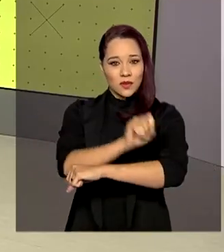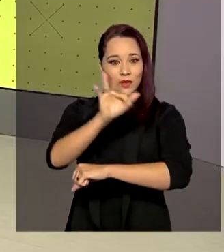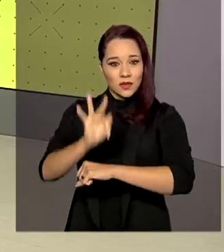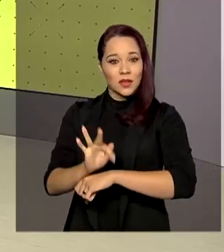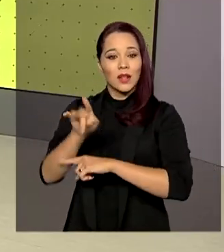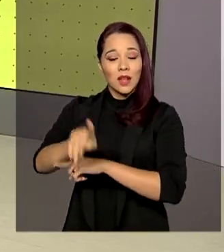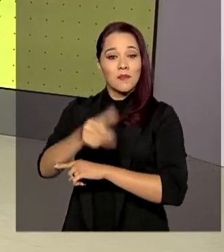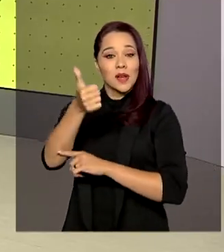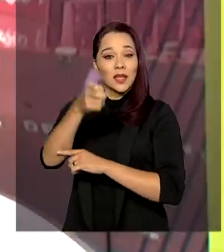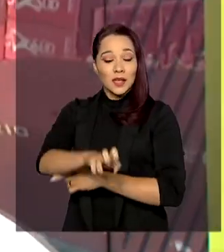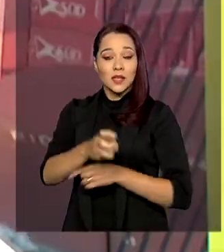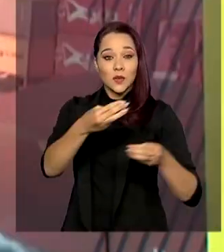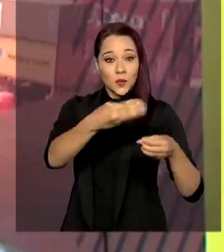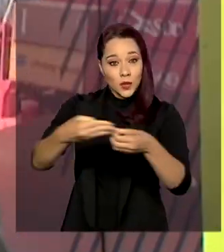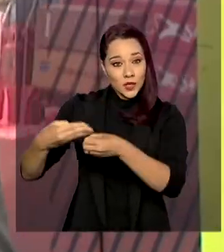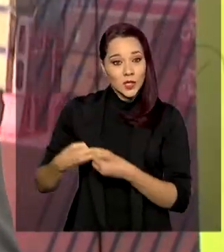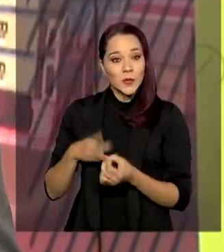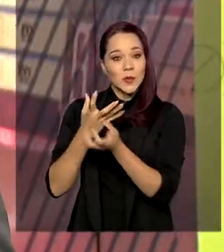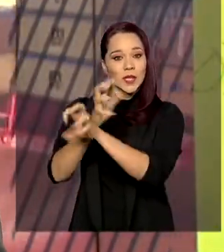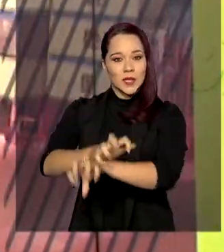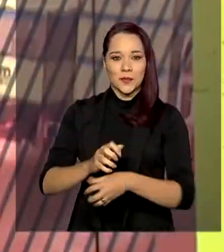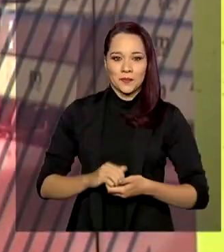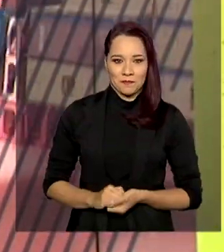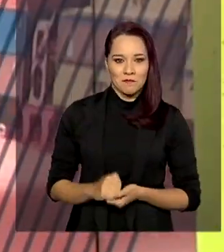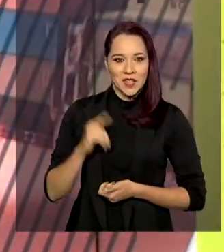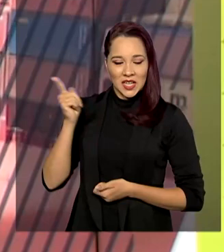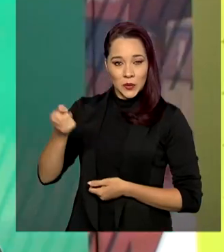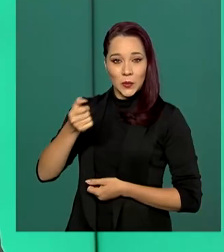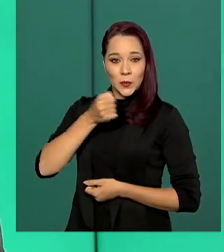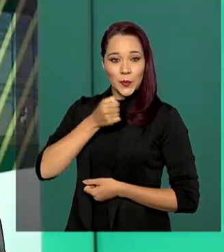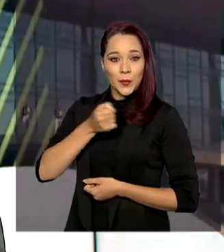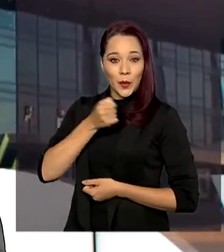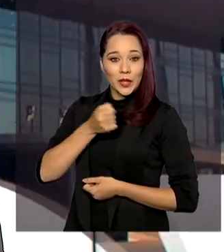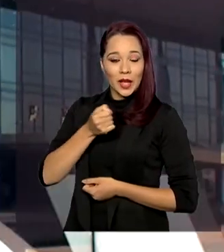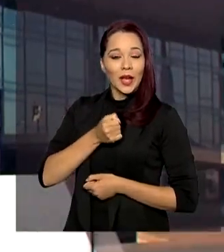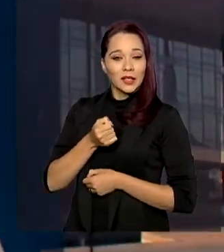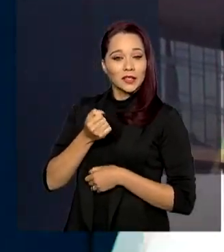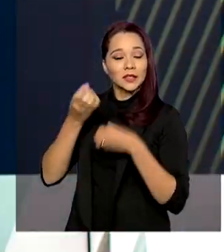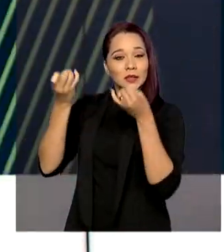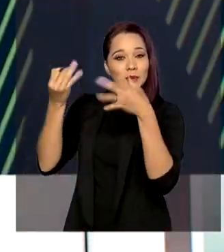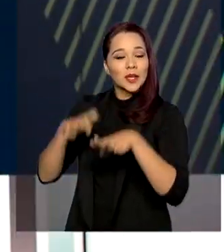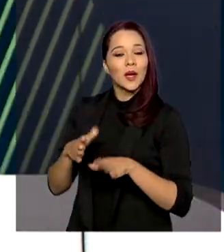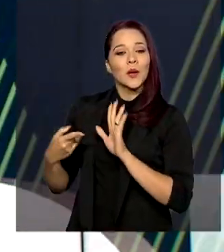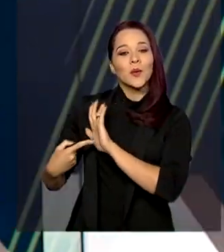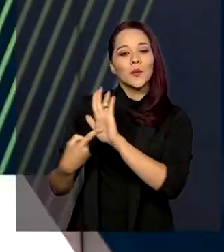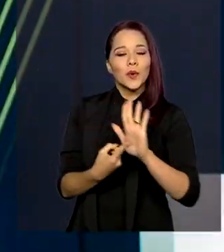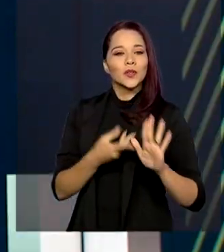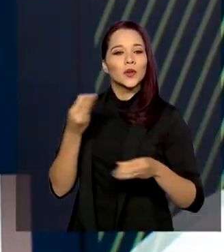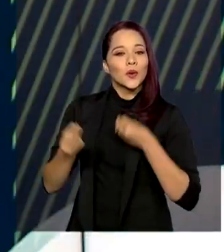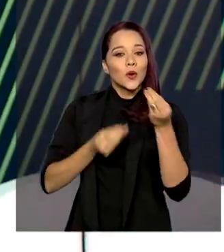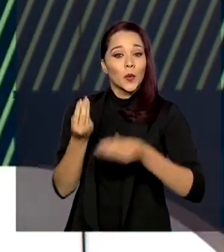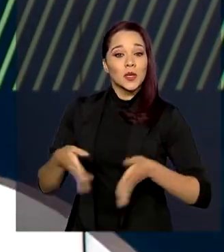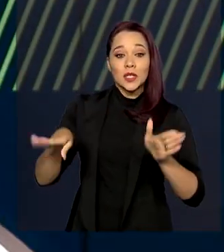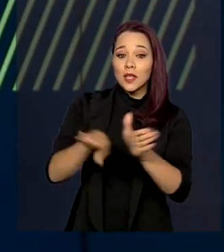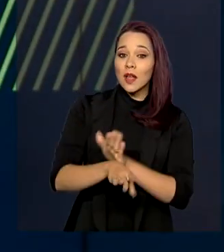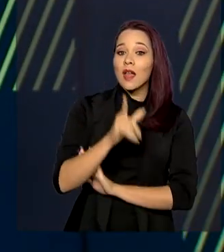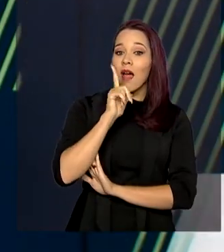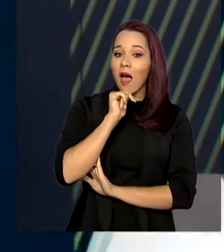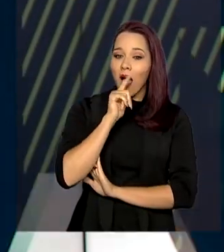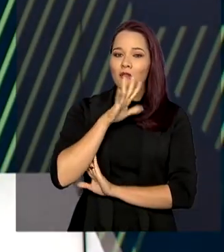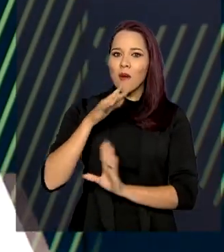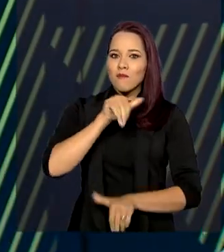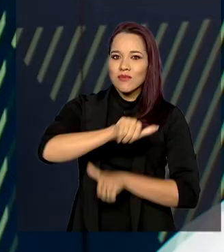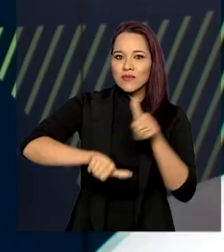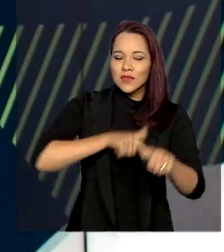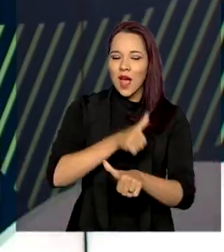municípios do Sertão. O nosso enviado especial, Carlos Molinari, mostra para a gente como a chegada da água vai mudar